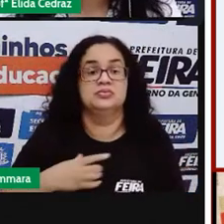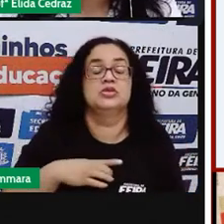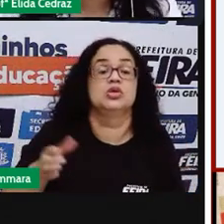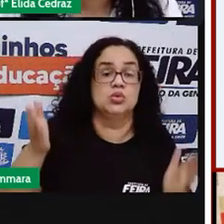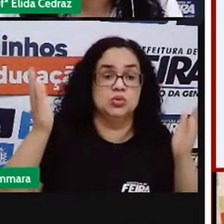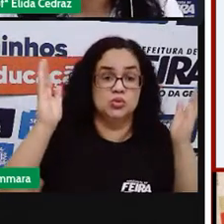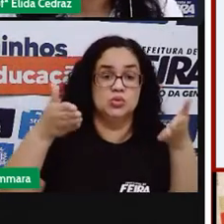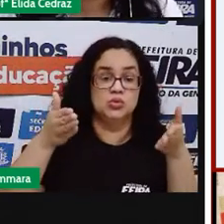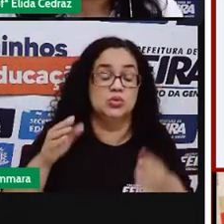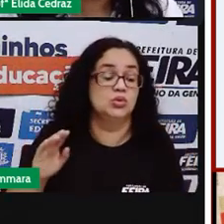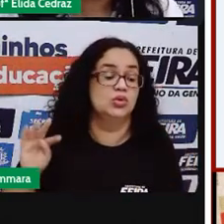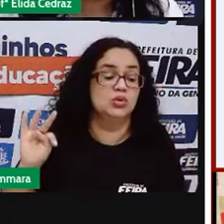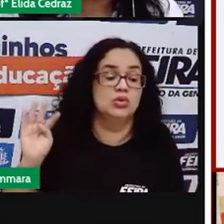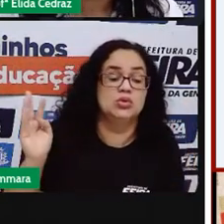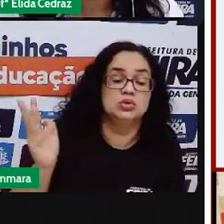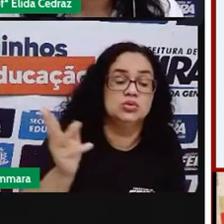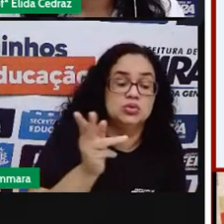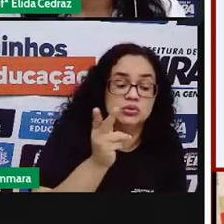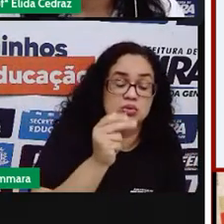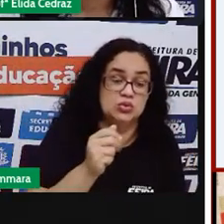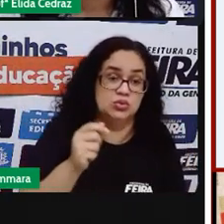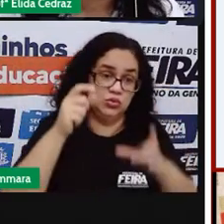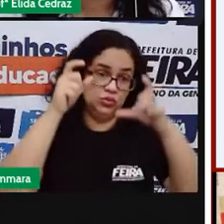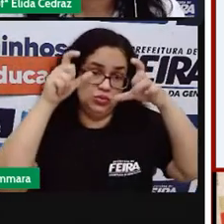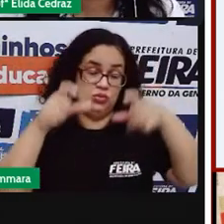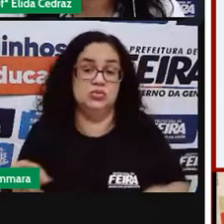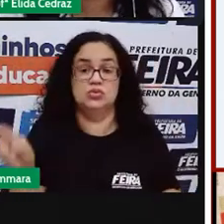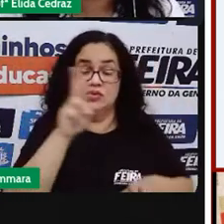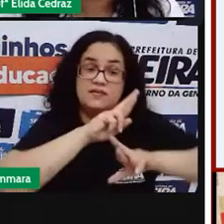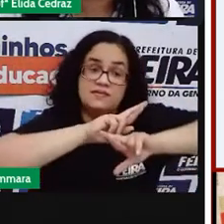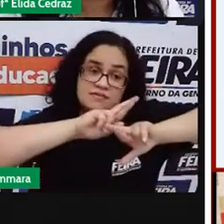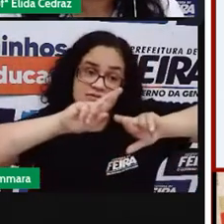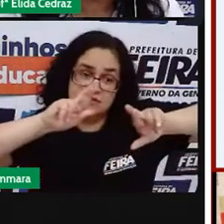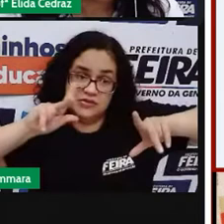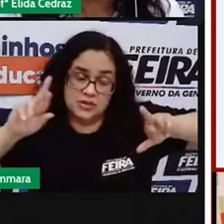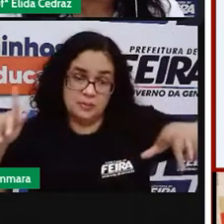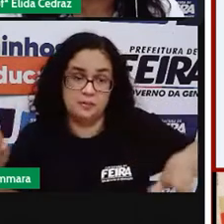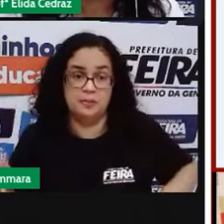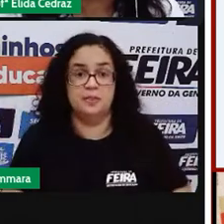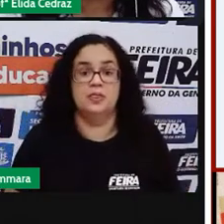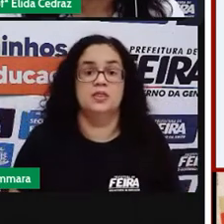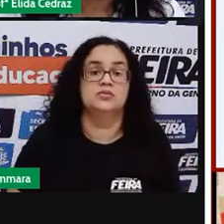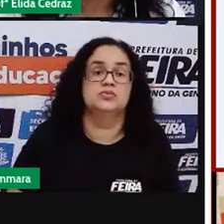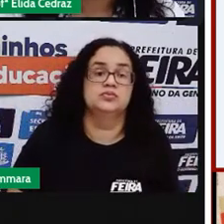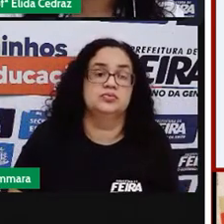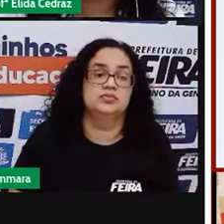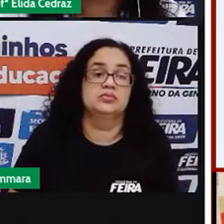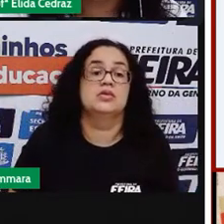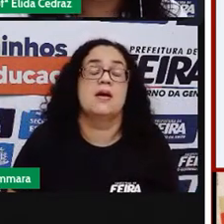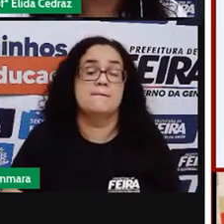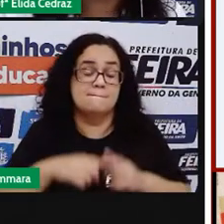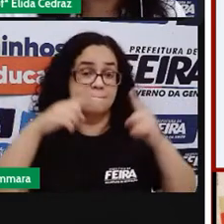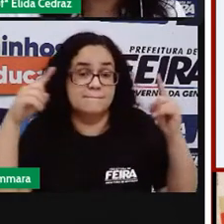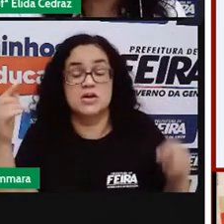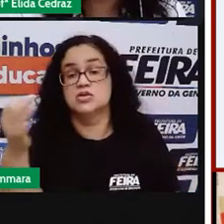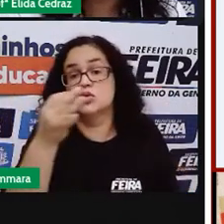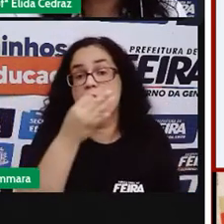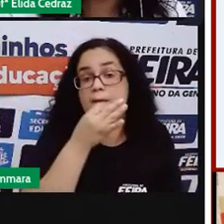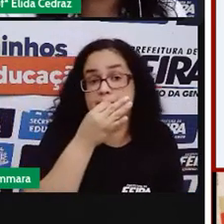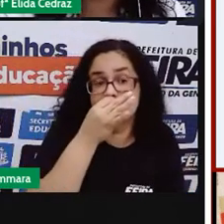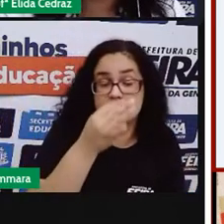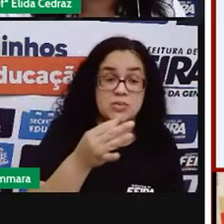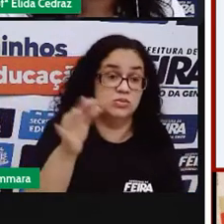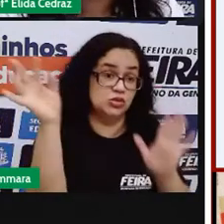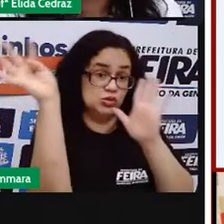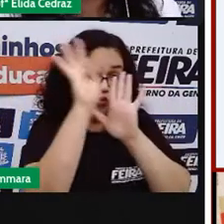hoje estão em todos os lugares e usam vários suportes e nichos. Mas o objetivo dos